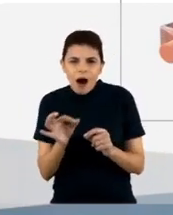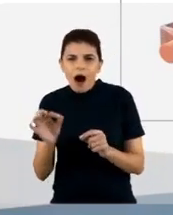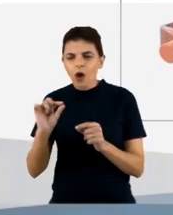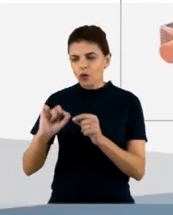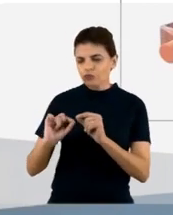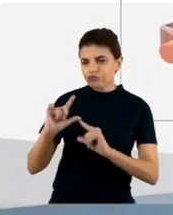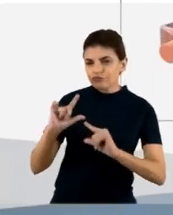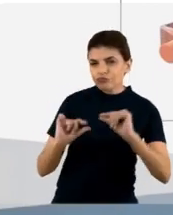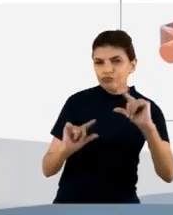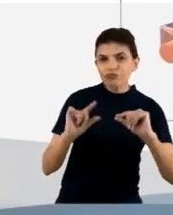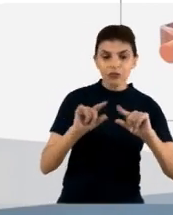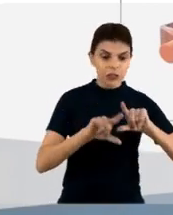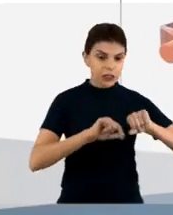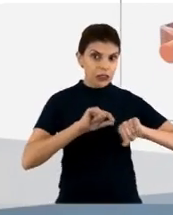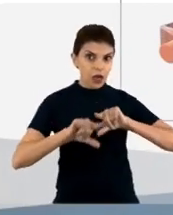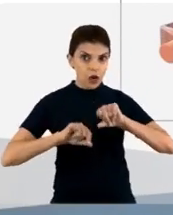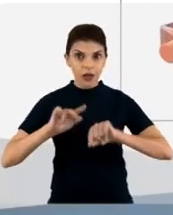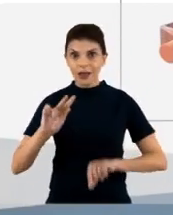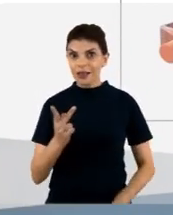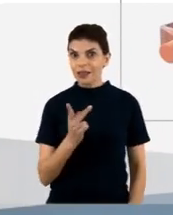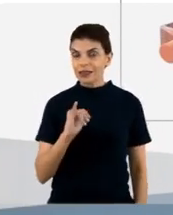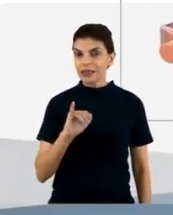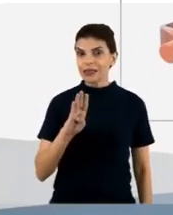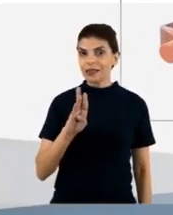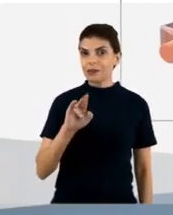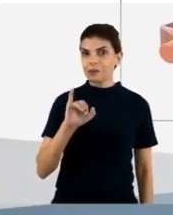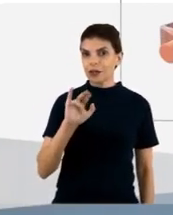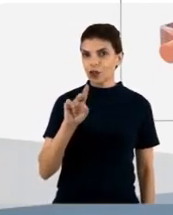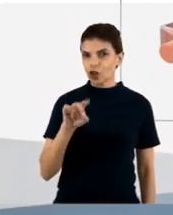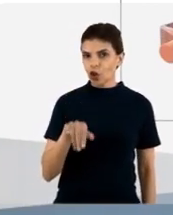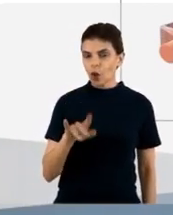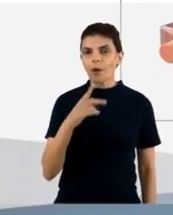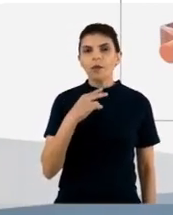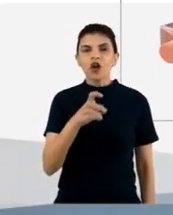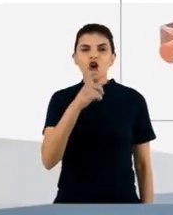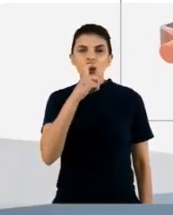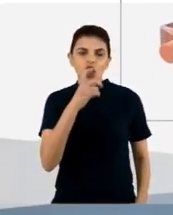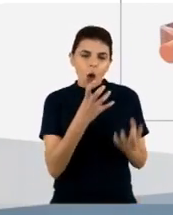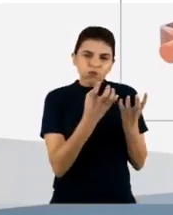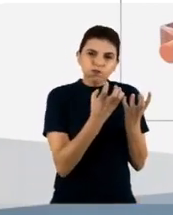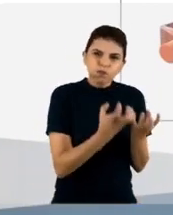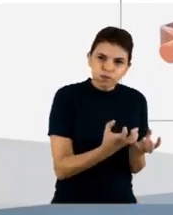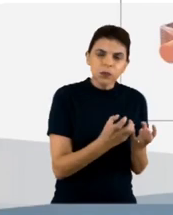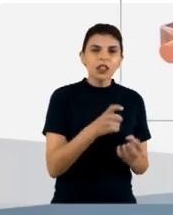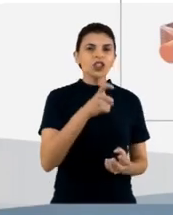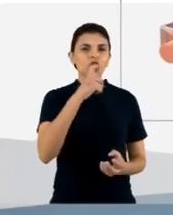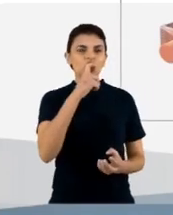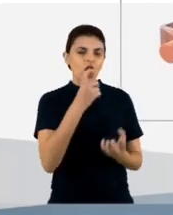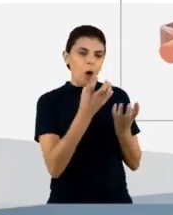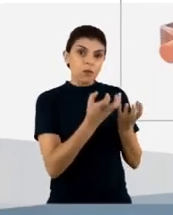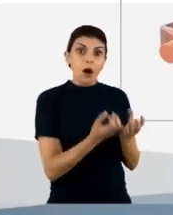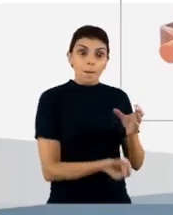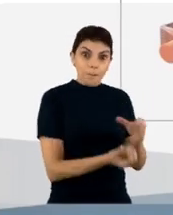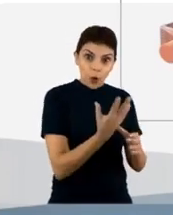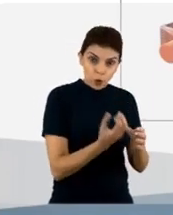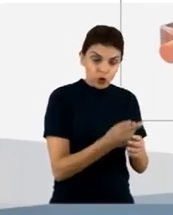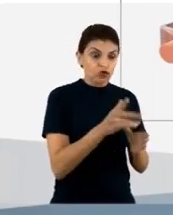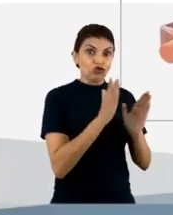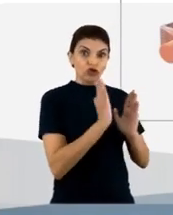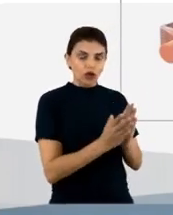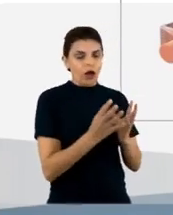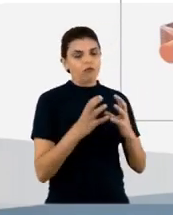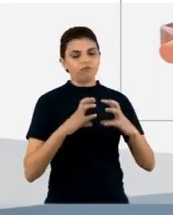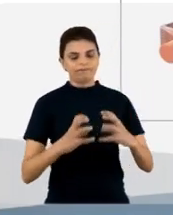selecionando esses hibridomas e fazendo, então, o congelamento, a produção e o congelamento desses hibridomas